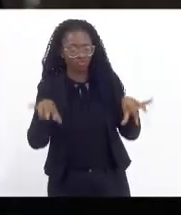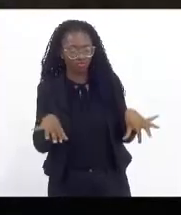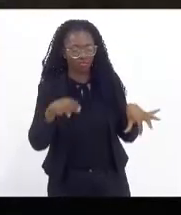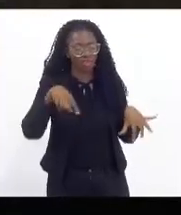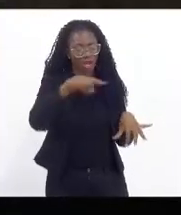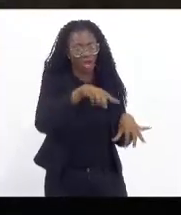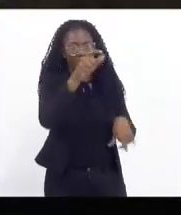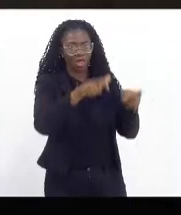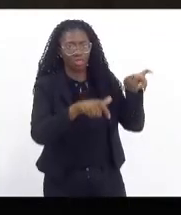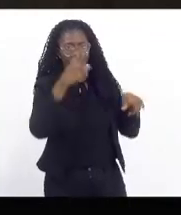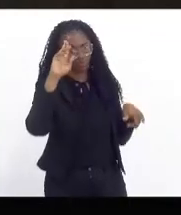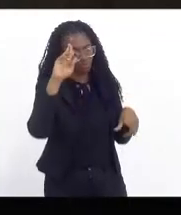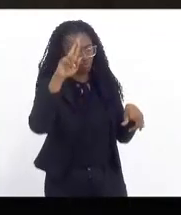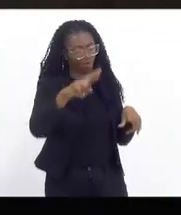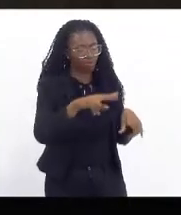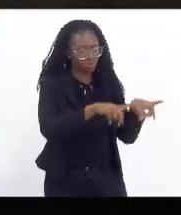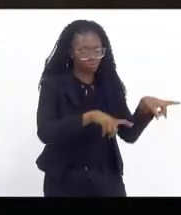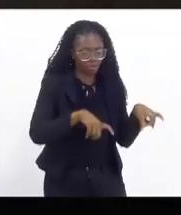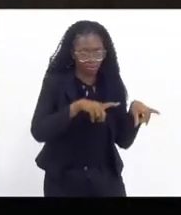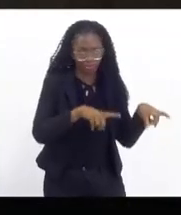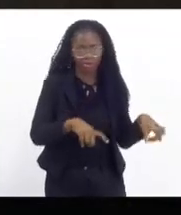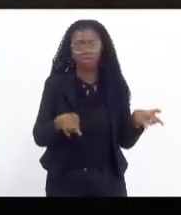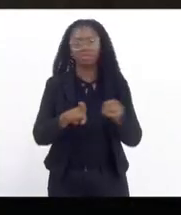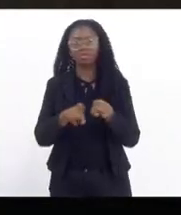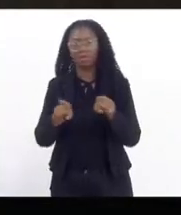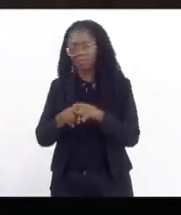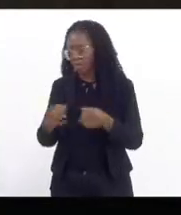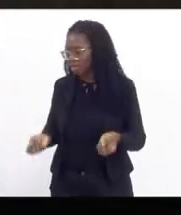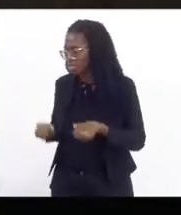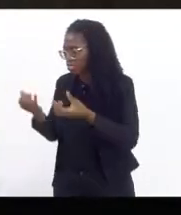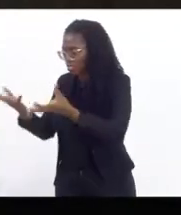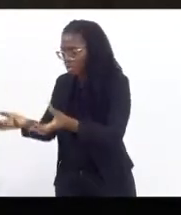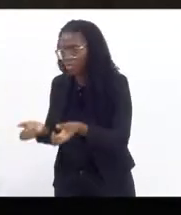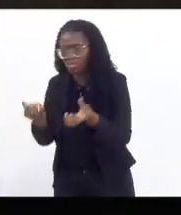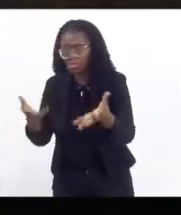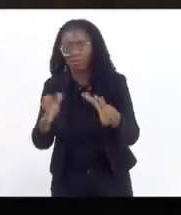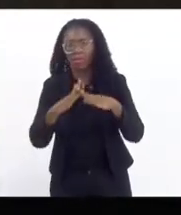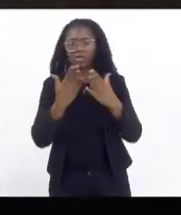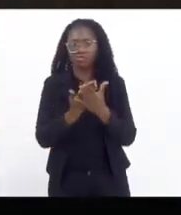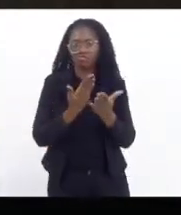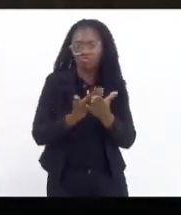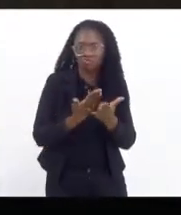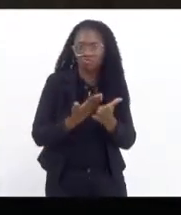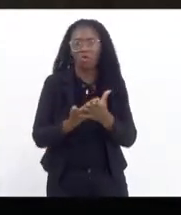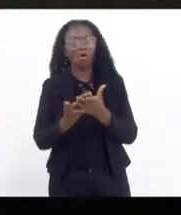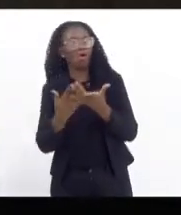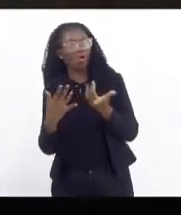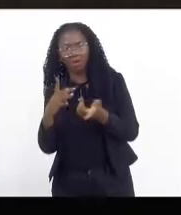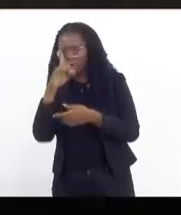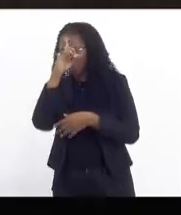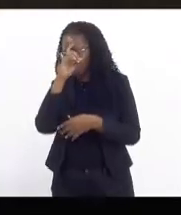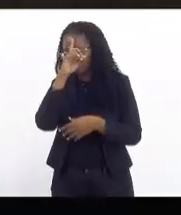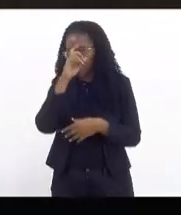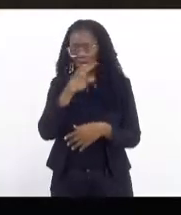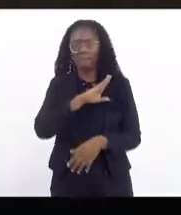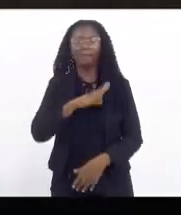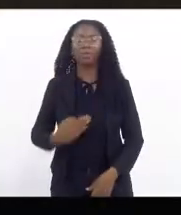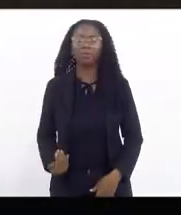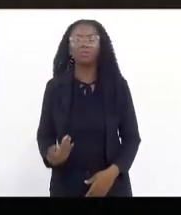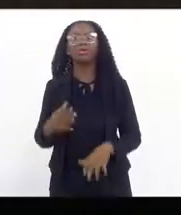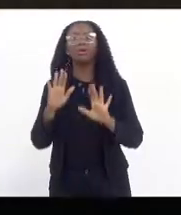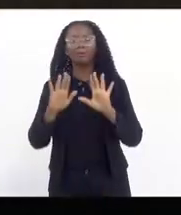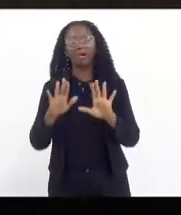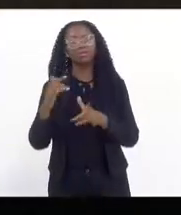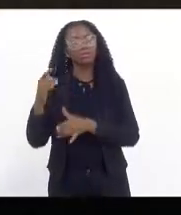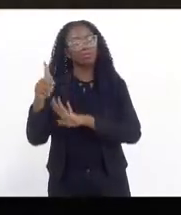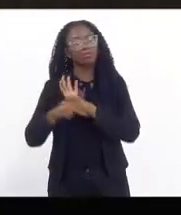produtores e uma outra parte é destinada a abrigos públicos, a escolas, enfim, então, um trabalho muito importante. O projeto da deputada Lucinha permite